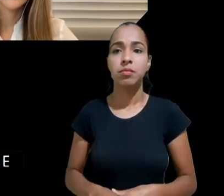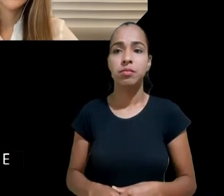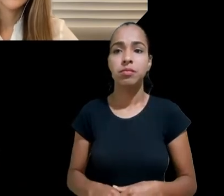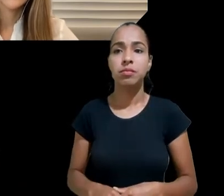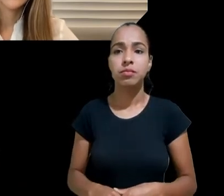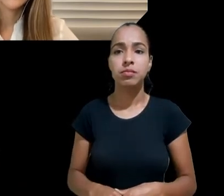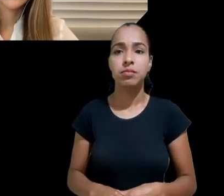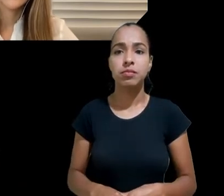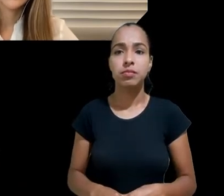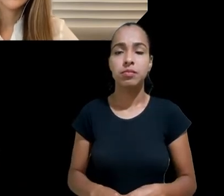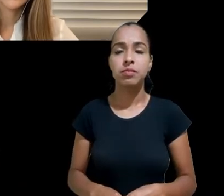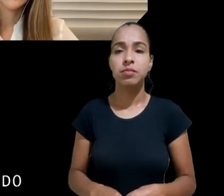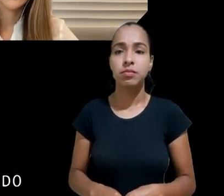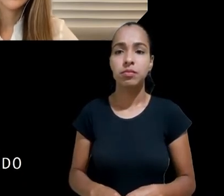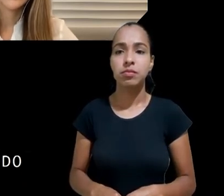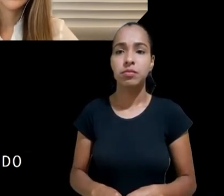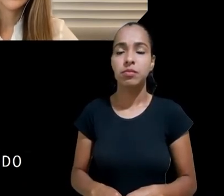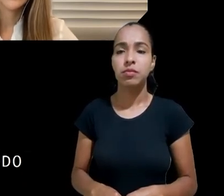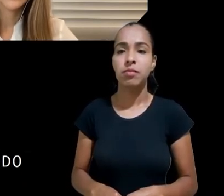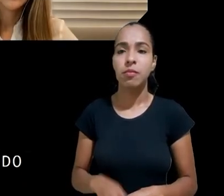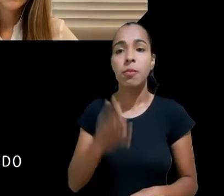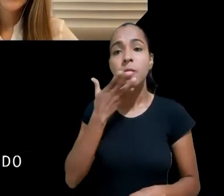para a tutela da criança e do adolescente?